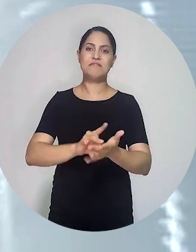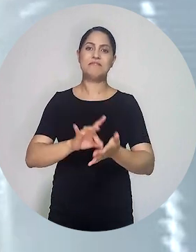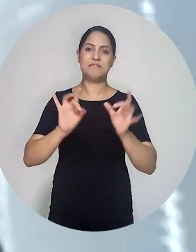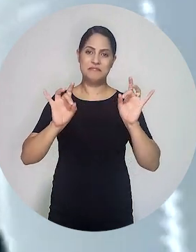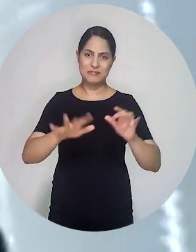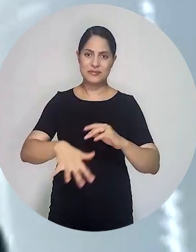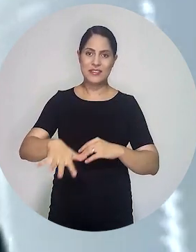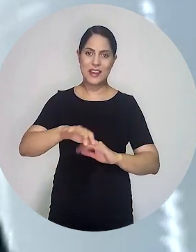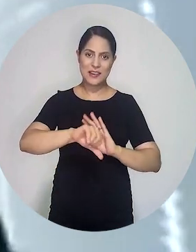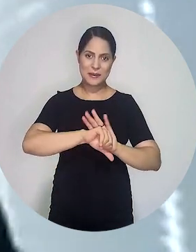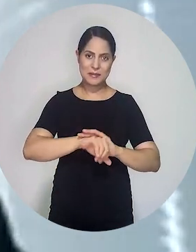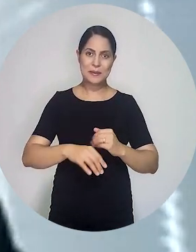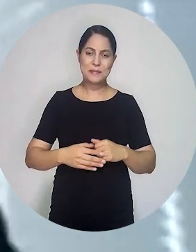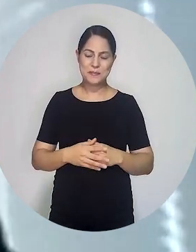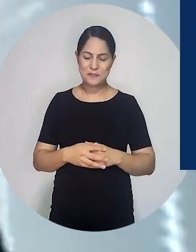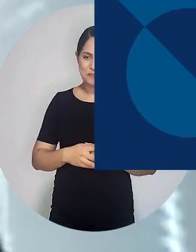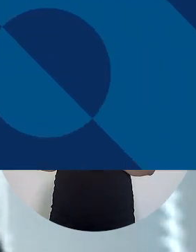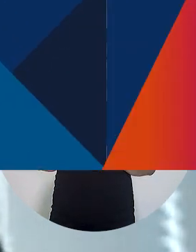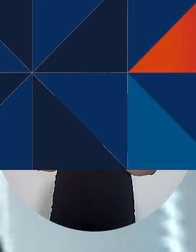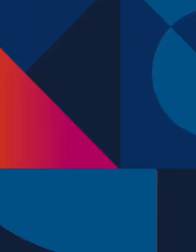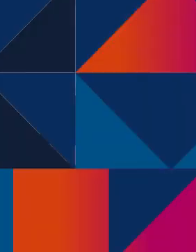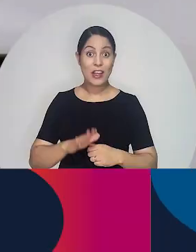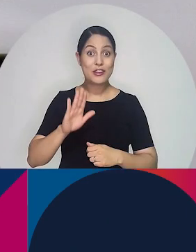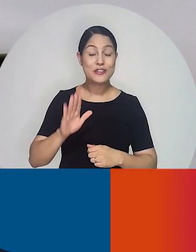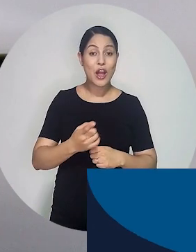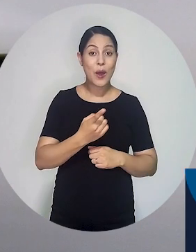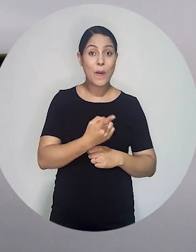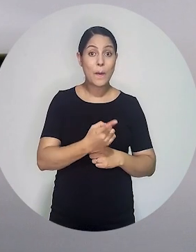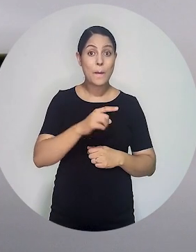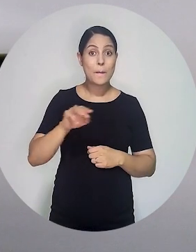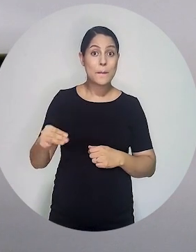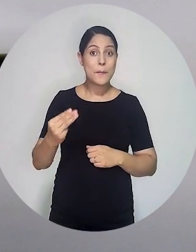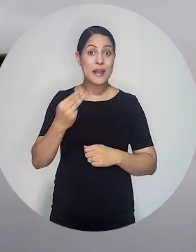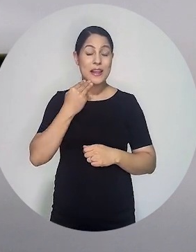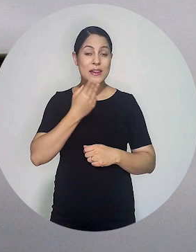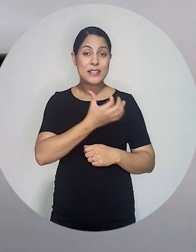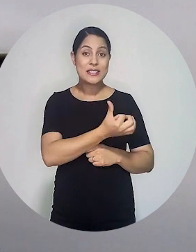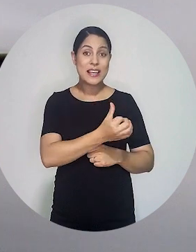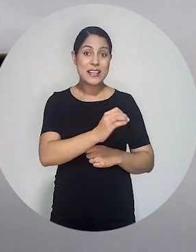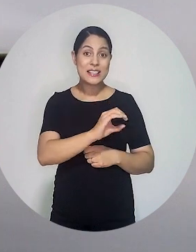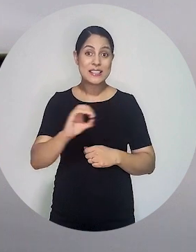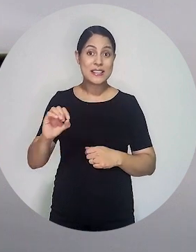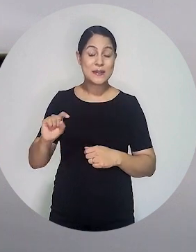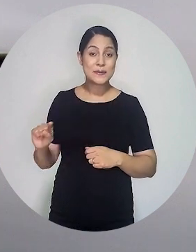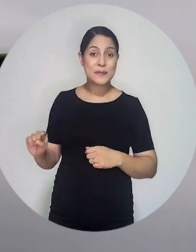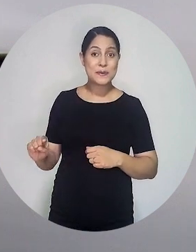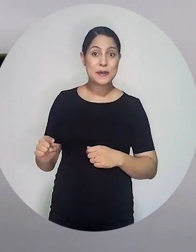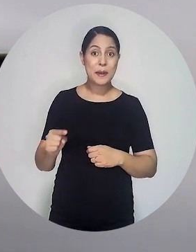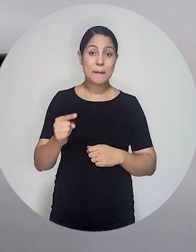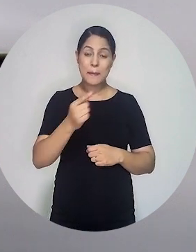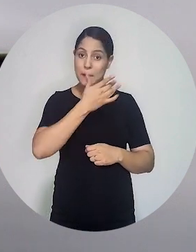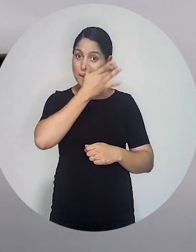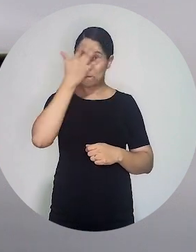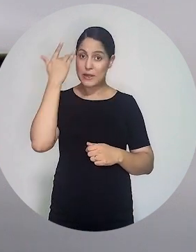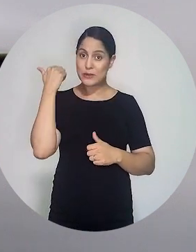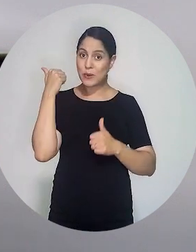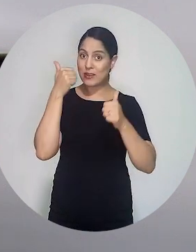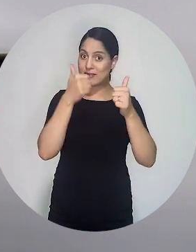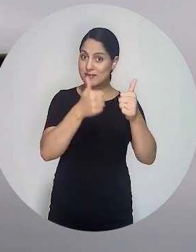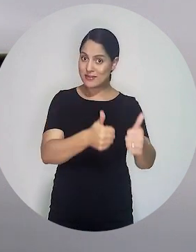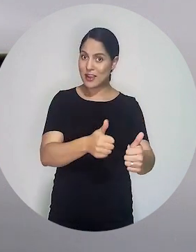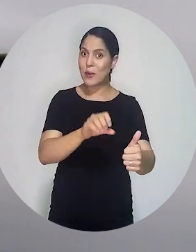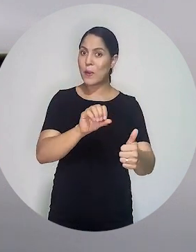advogadas do Brasil, em especial os criminalistas. Já são mais de 1 milhão e 600 mil seguidores nas redes